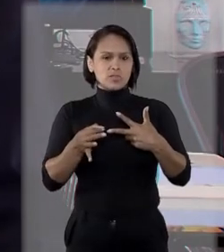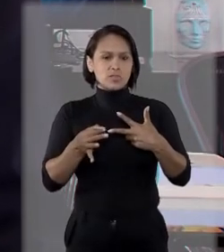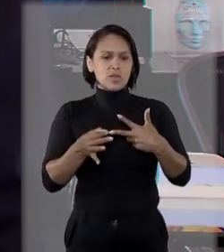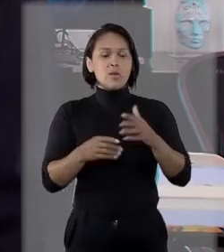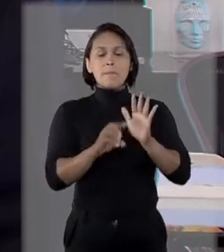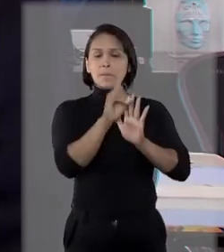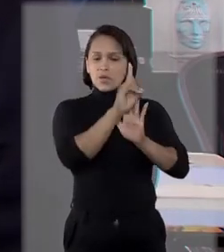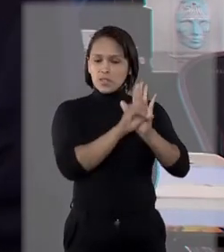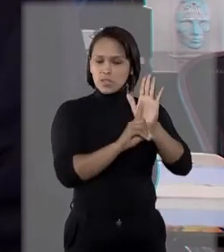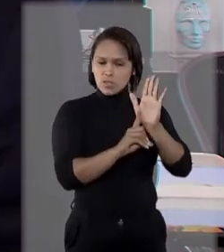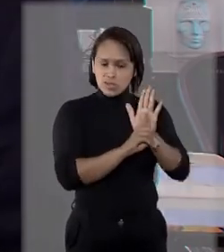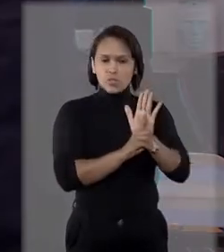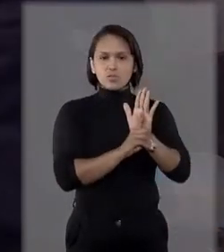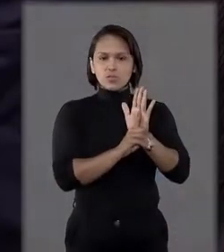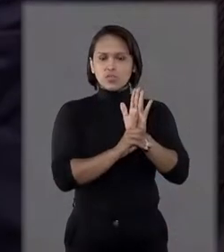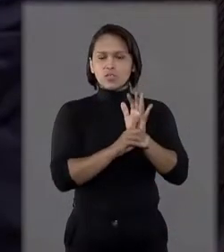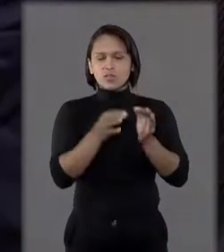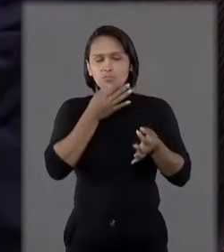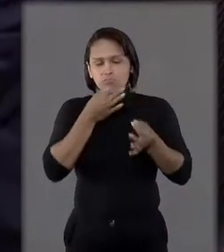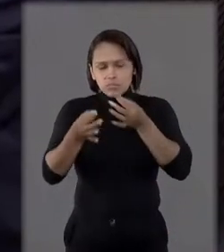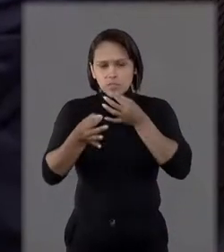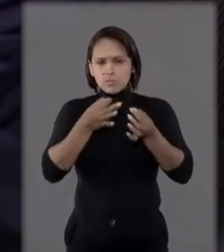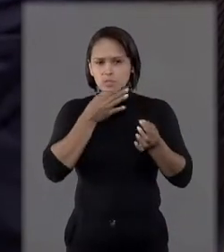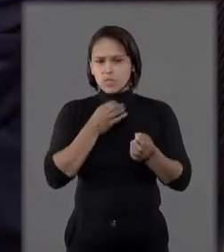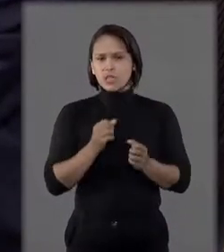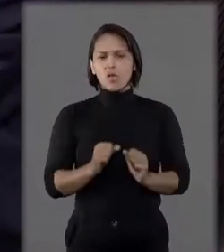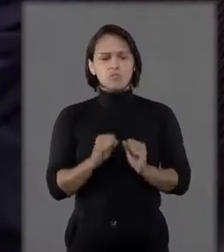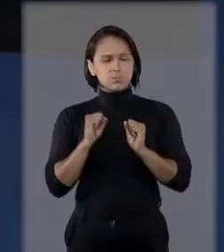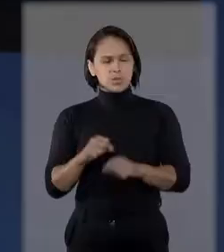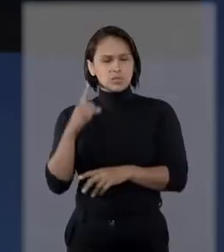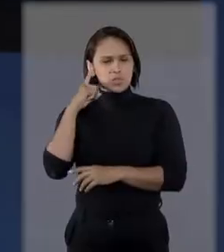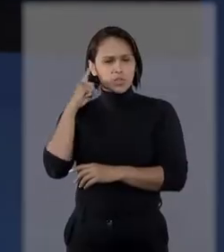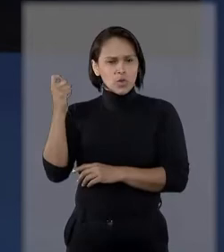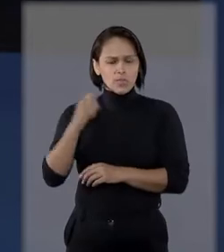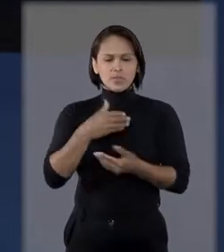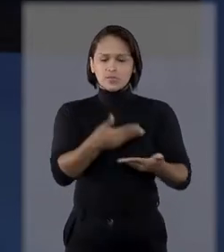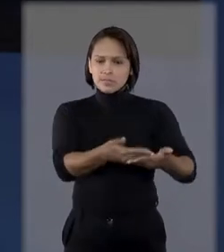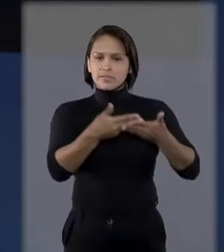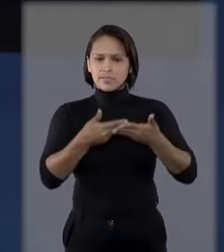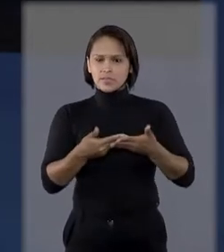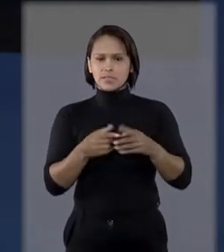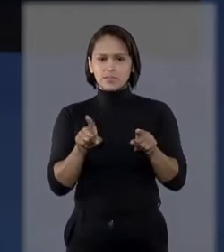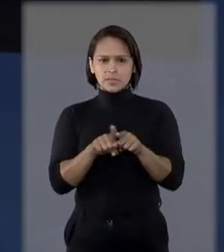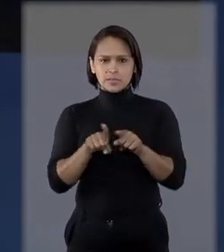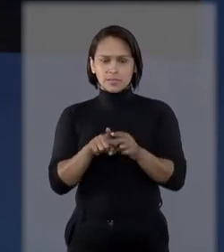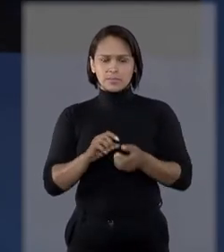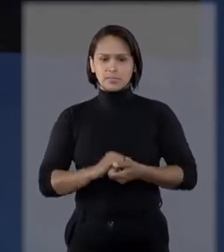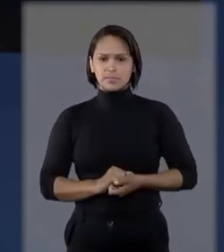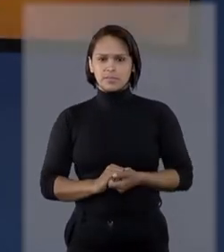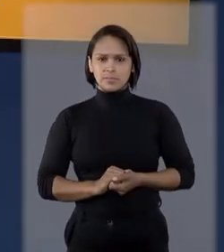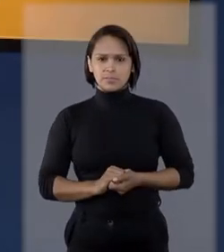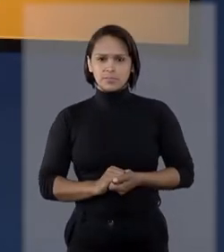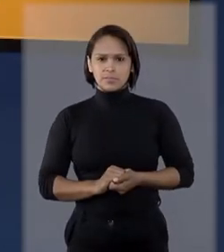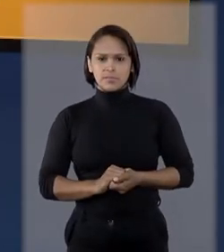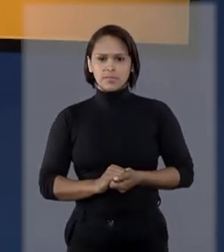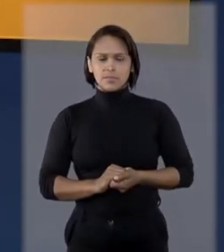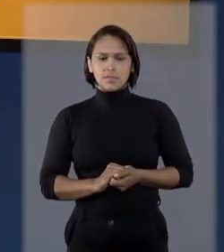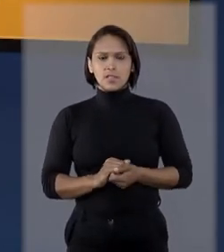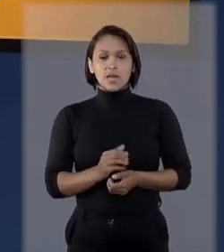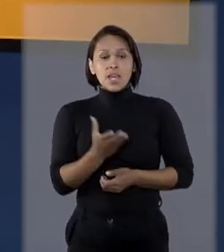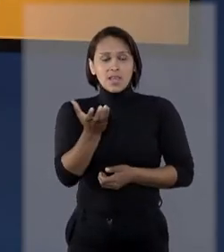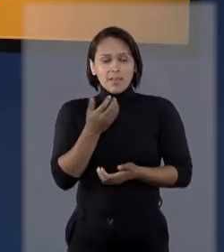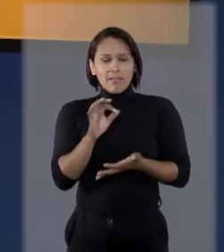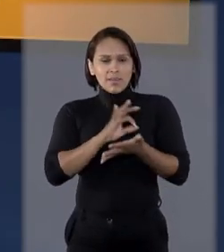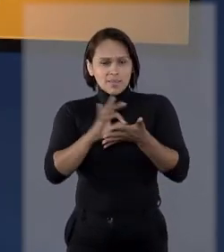que seus direitos, seus questionamentos, sejam ouvidos e atendidos. Quem